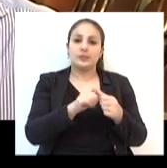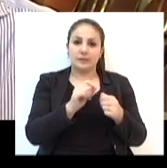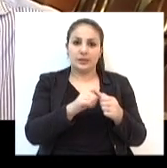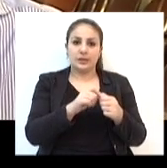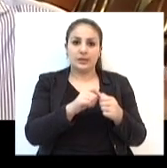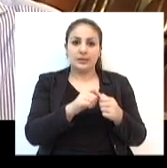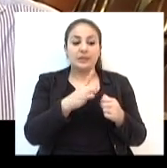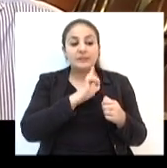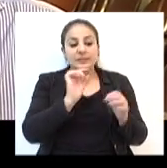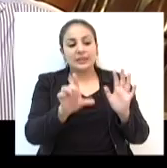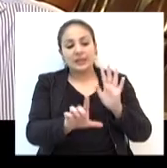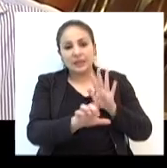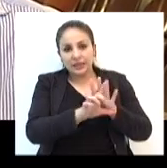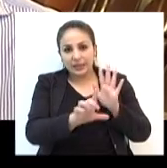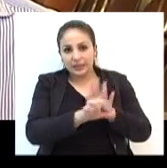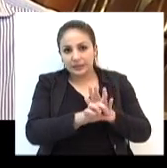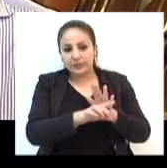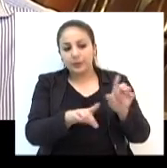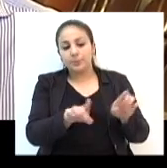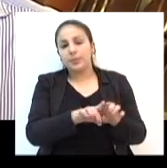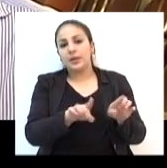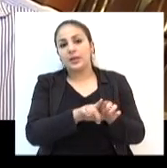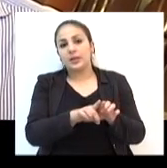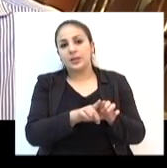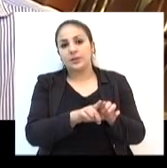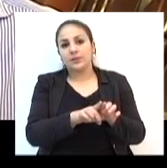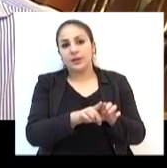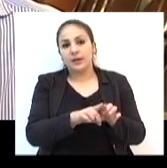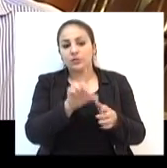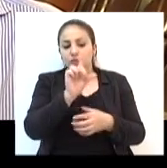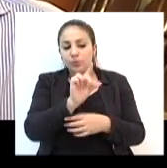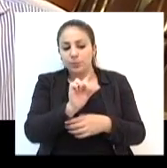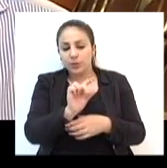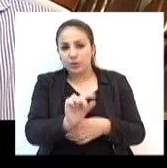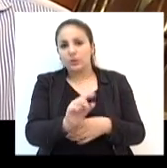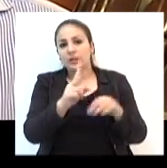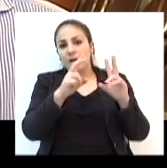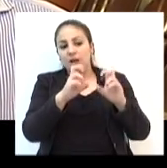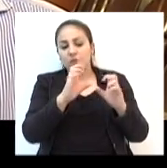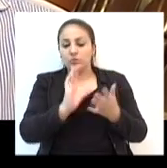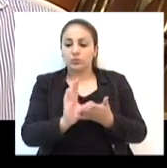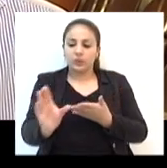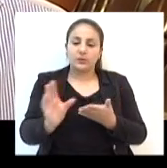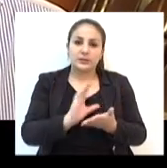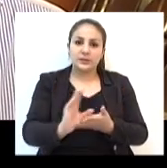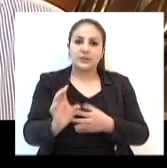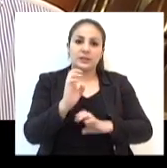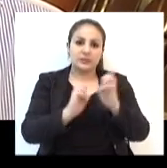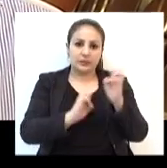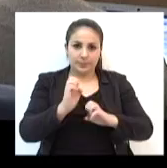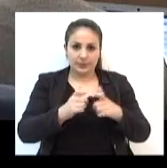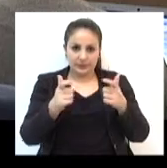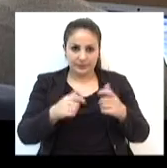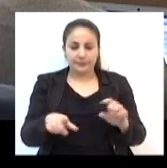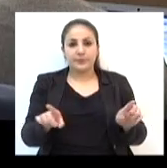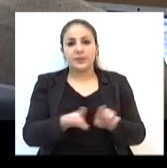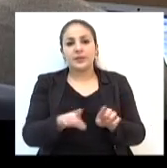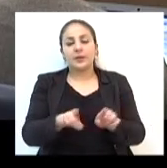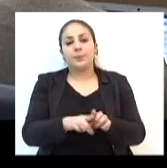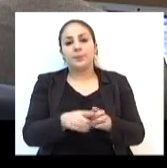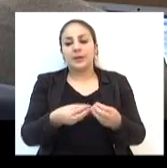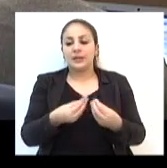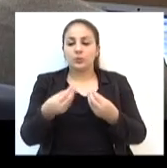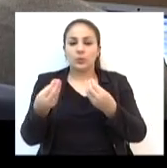critérios, fazer leis que vão inibindo estas questões do financiamento das grandes empresas. As